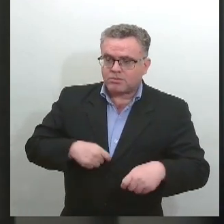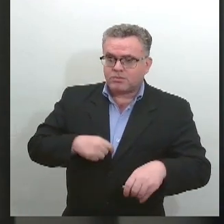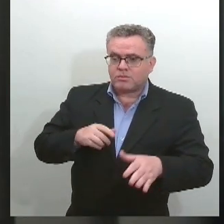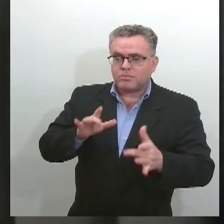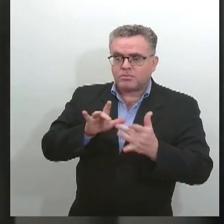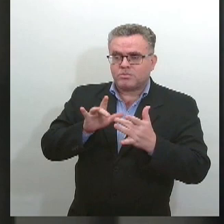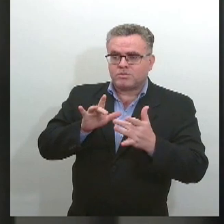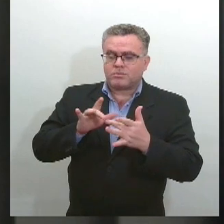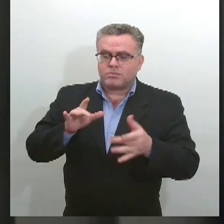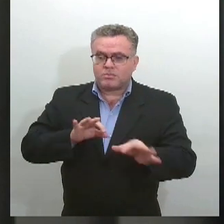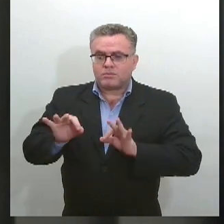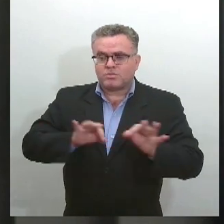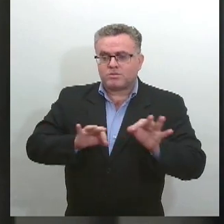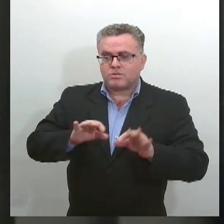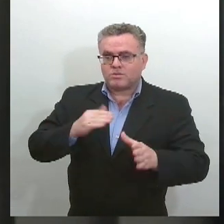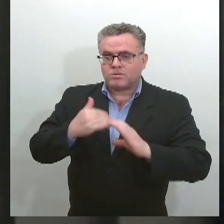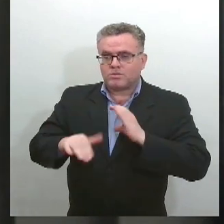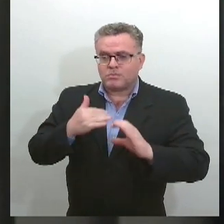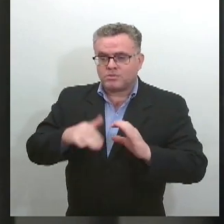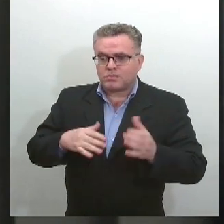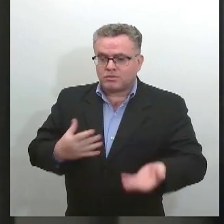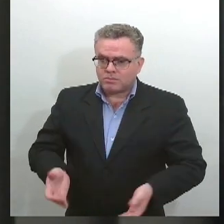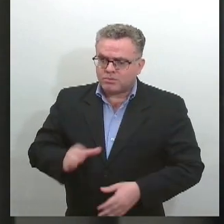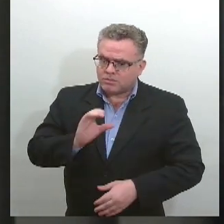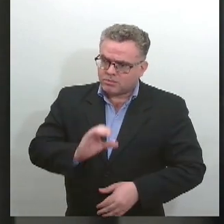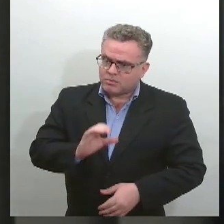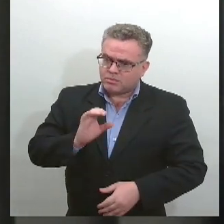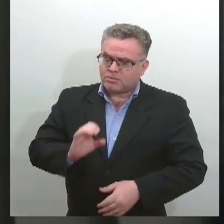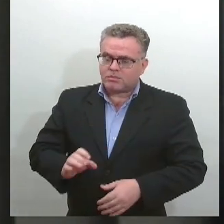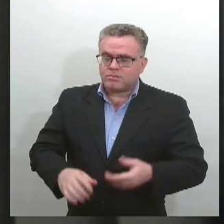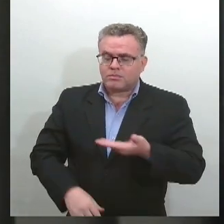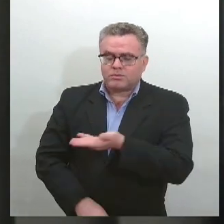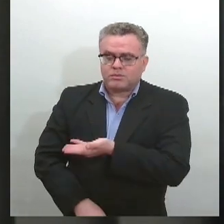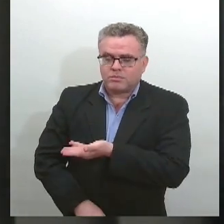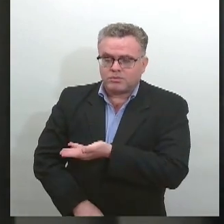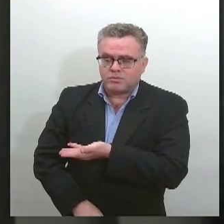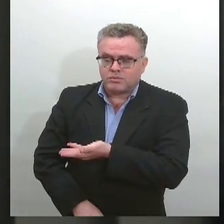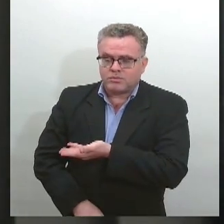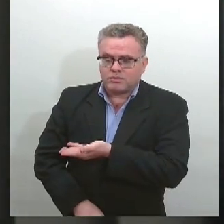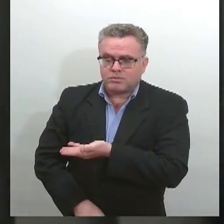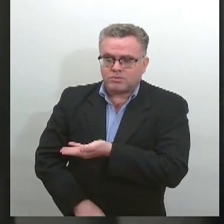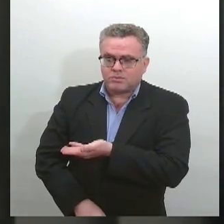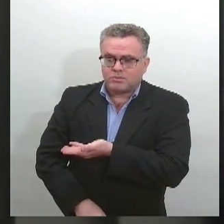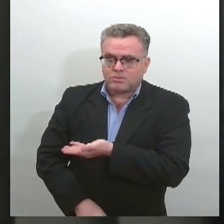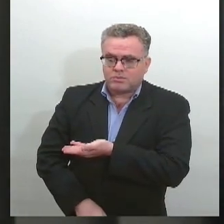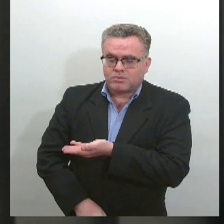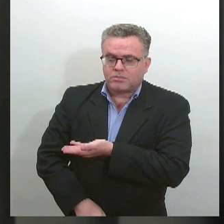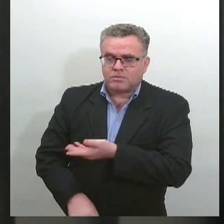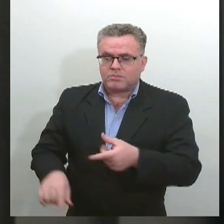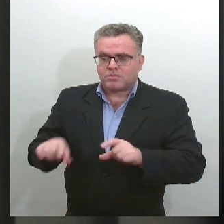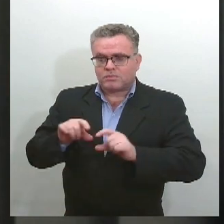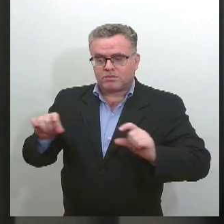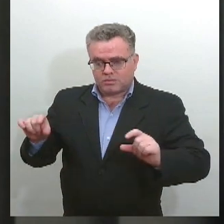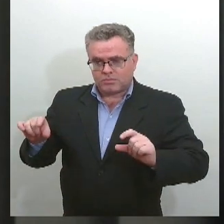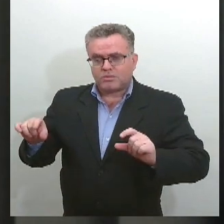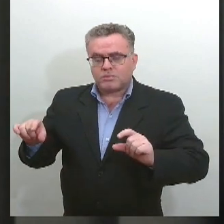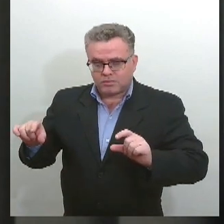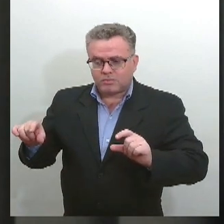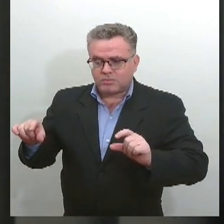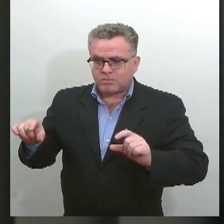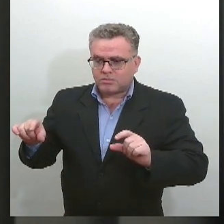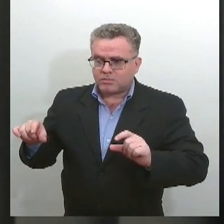e-mail cepmmif.saude.se.gov